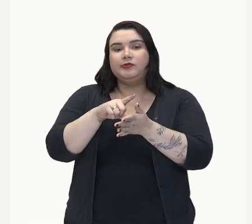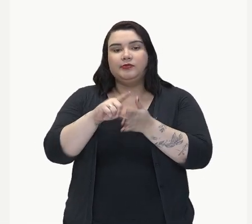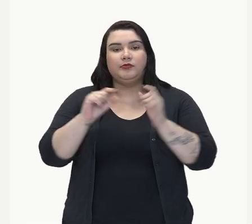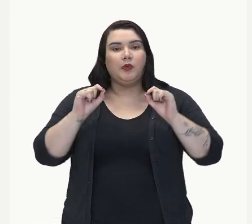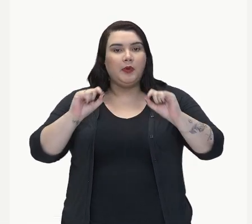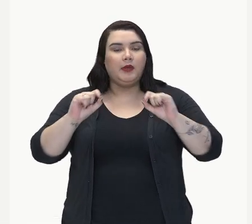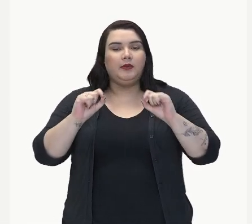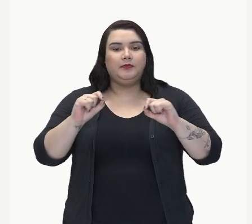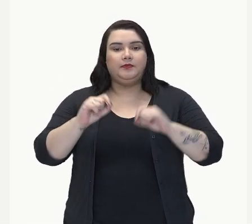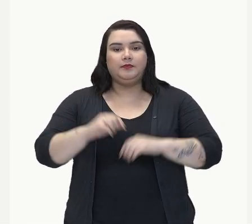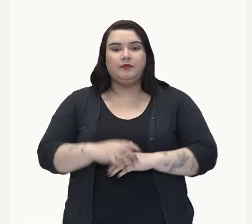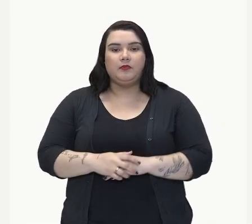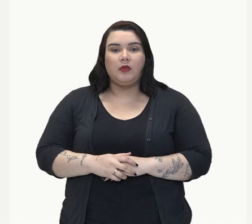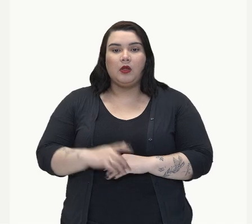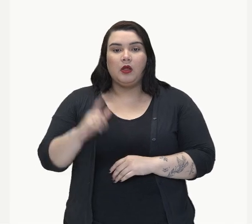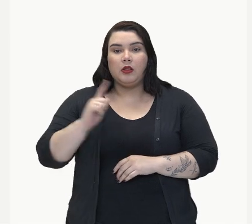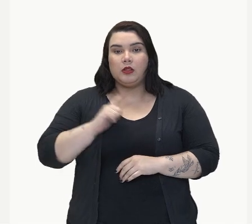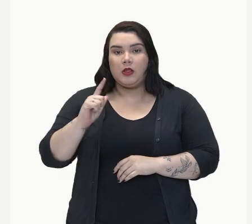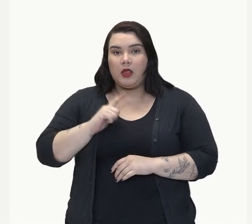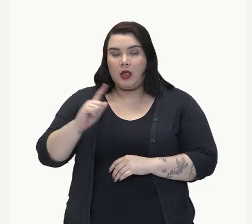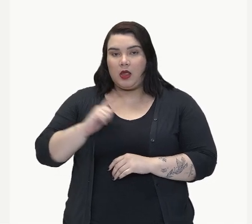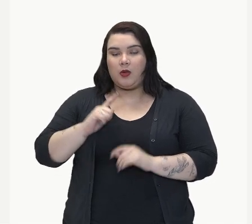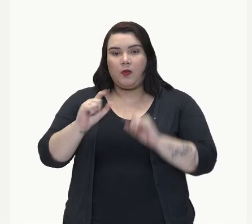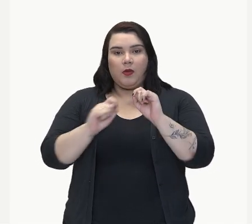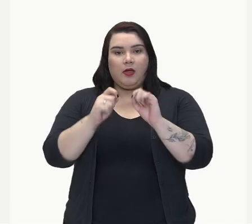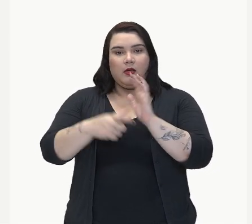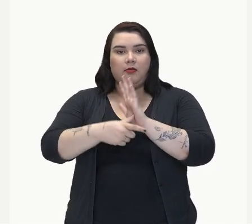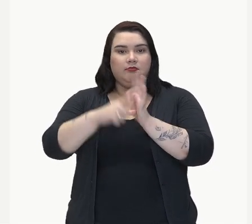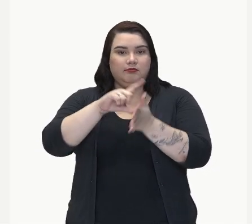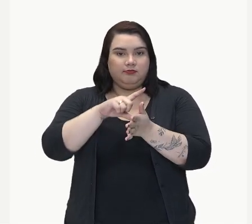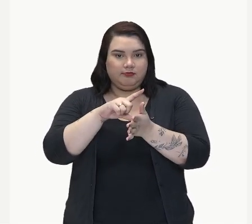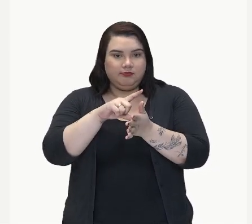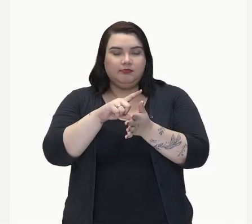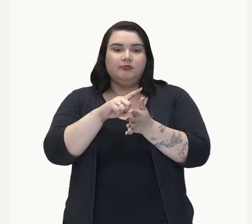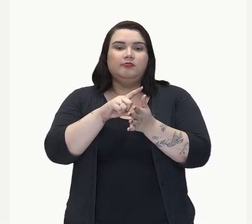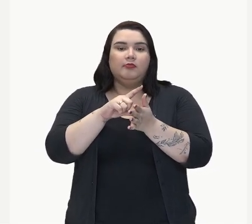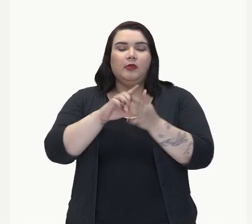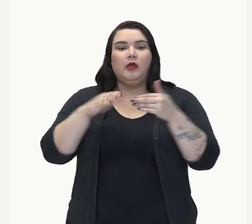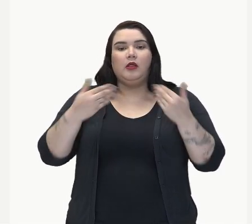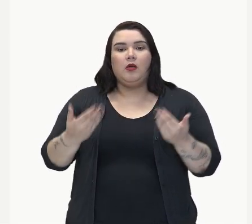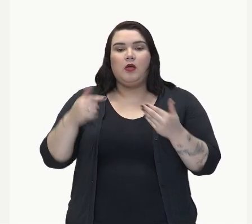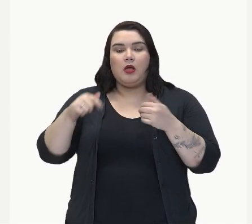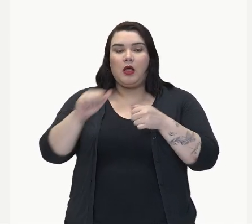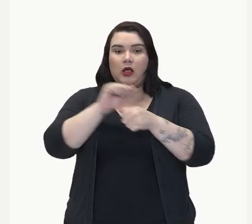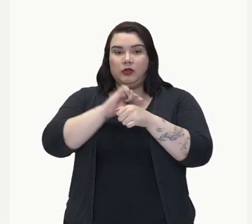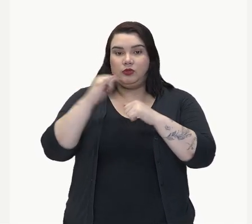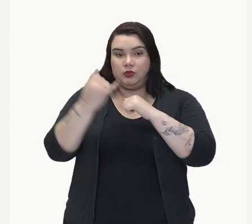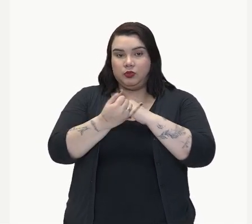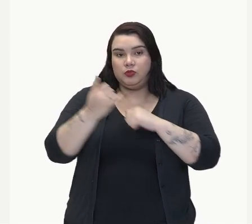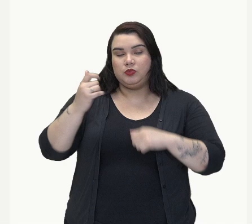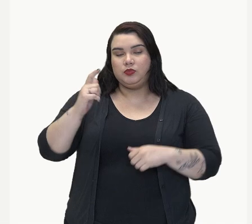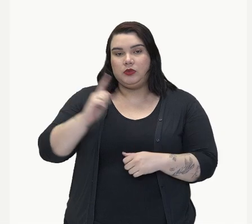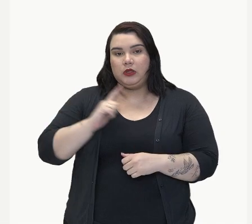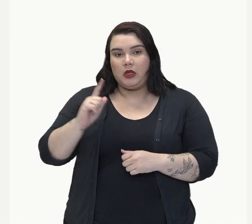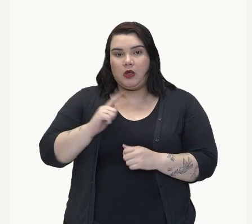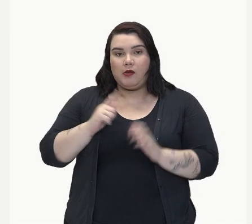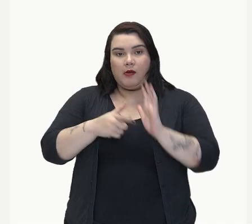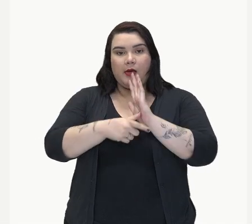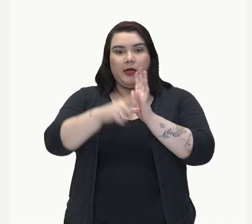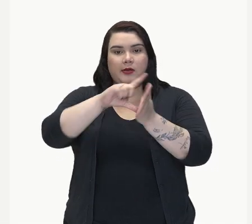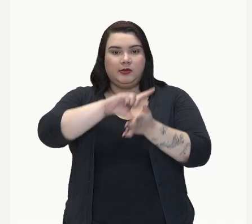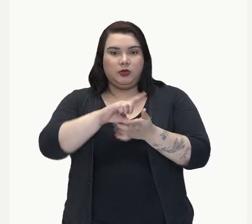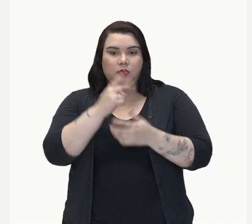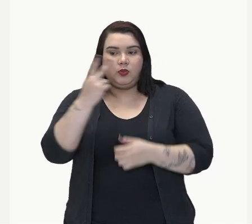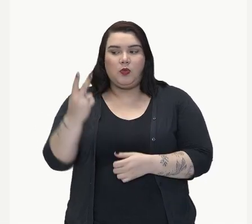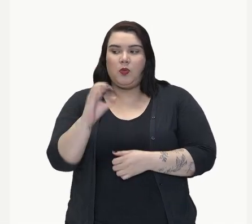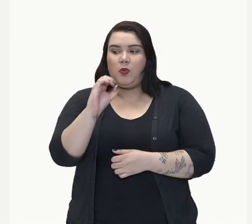Anteposto é posto antes. Então, o adjetivo estiver anteposto a dois